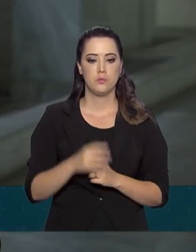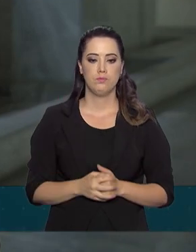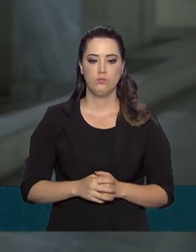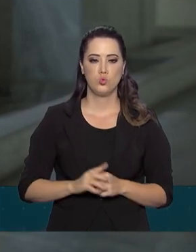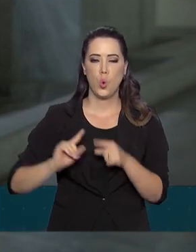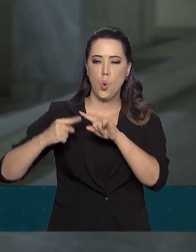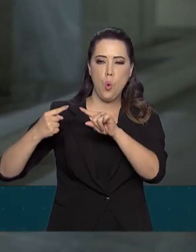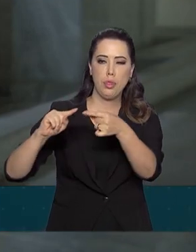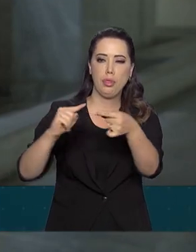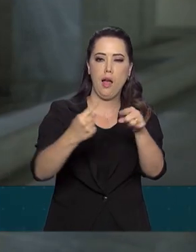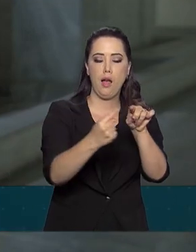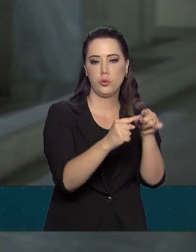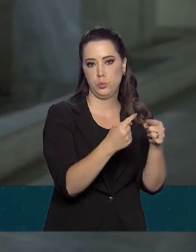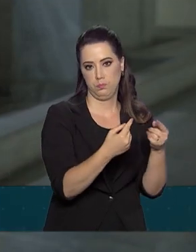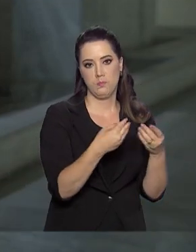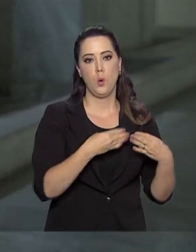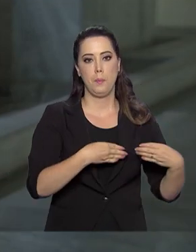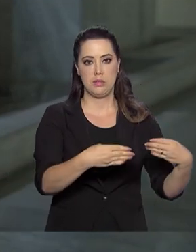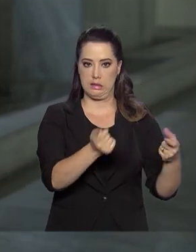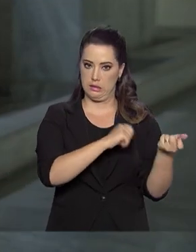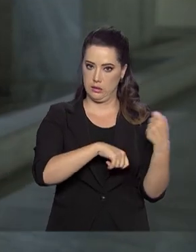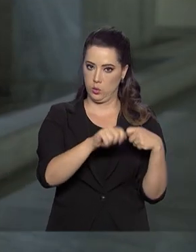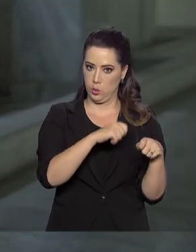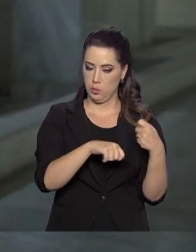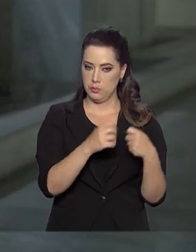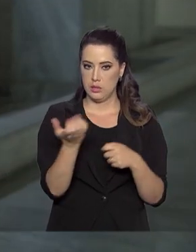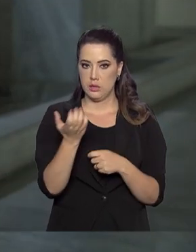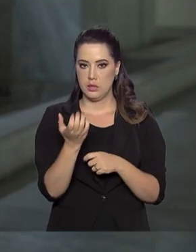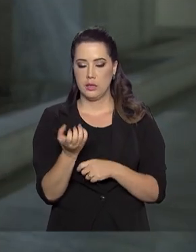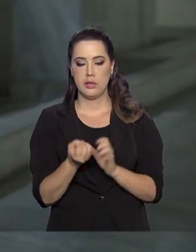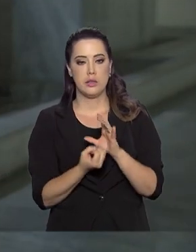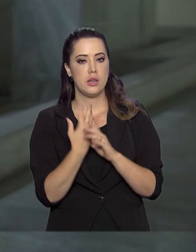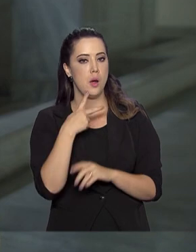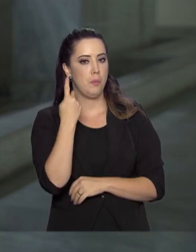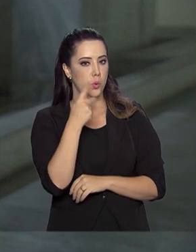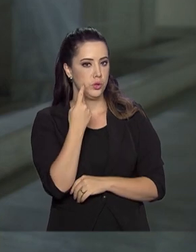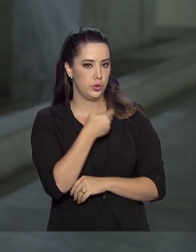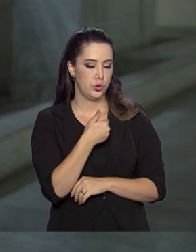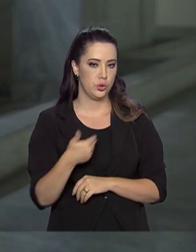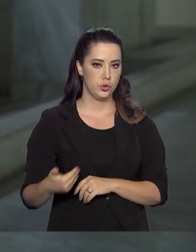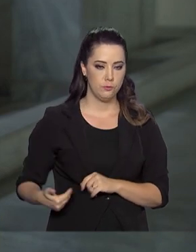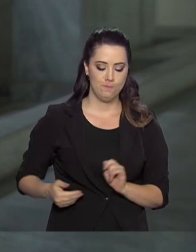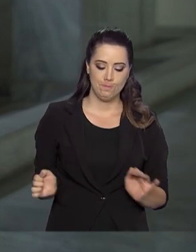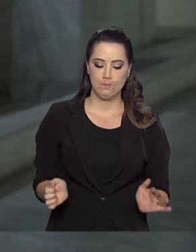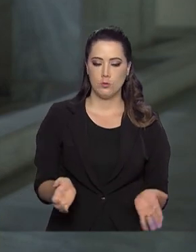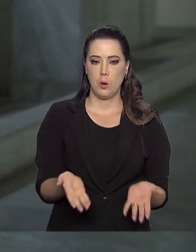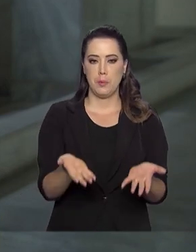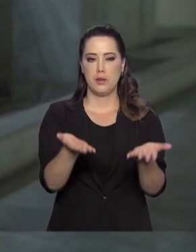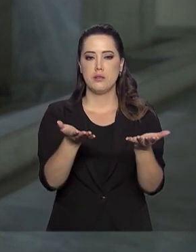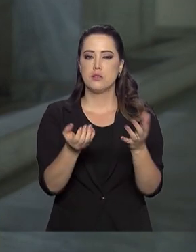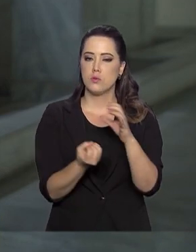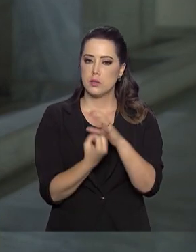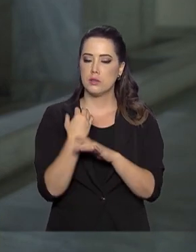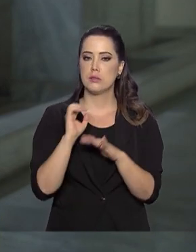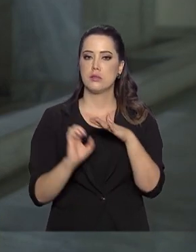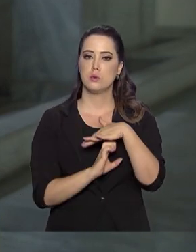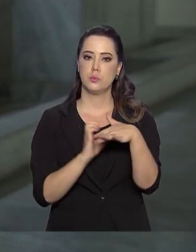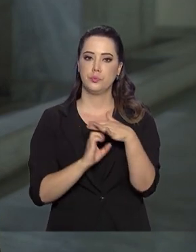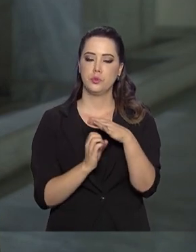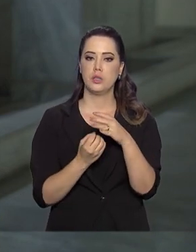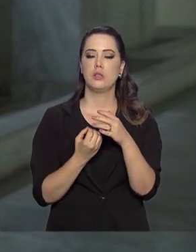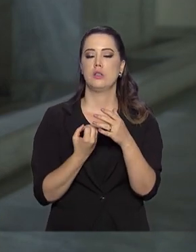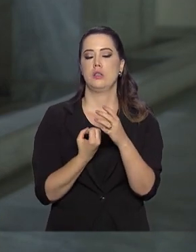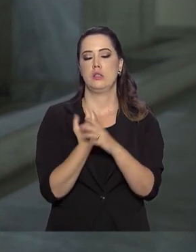contato direto, o Ministério da Economia pretende criar políticas públicas para incentivar o empreendedorismo, a